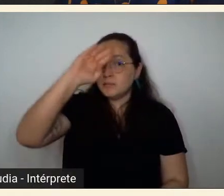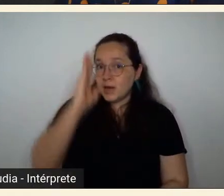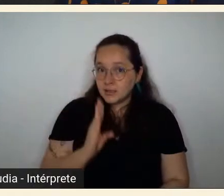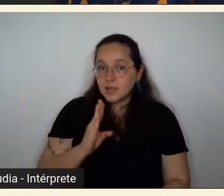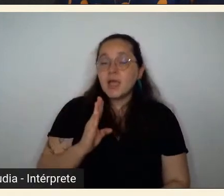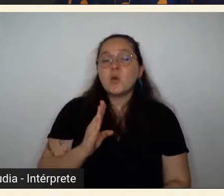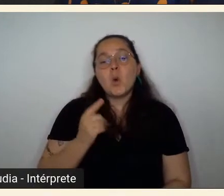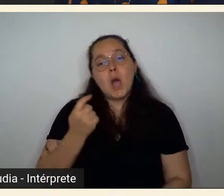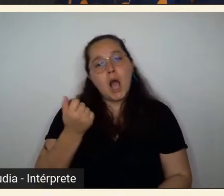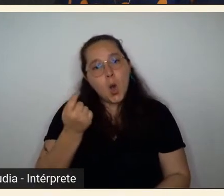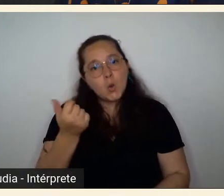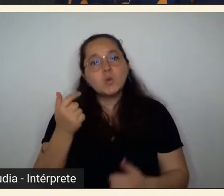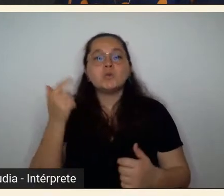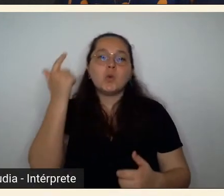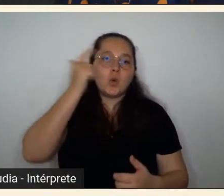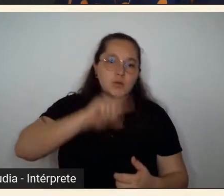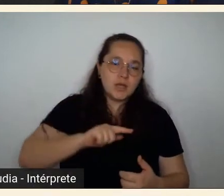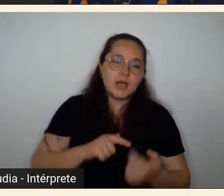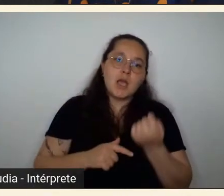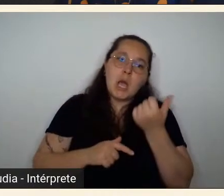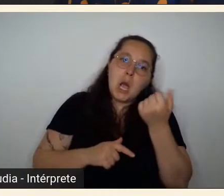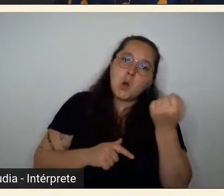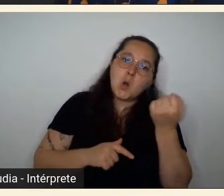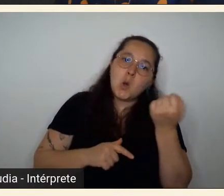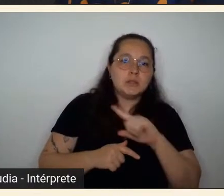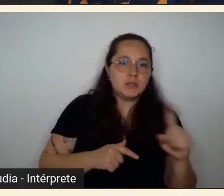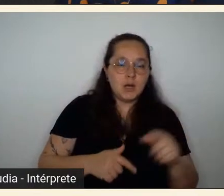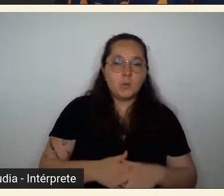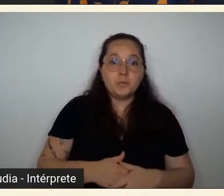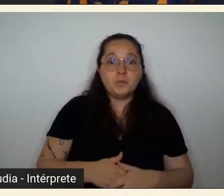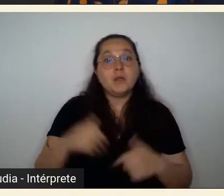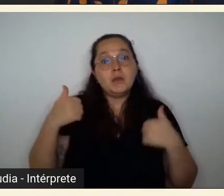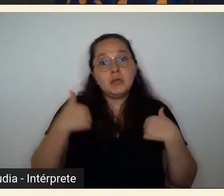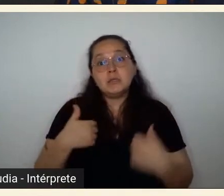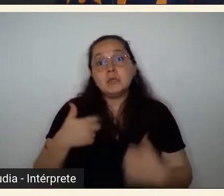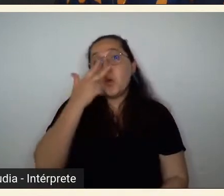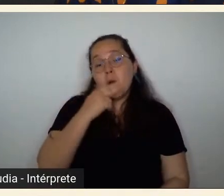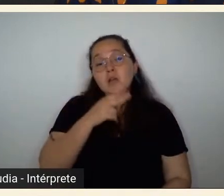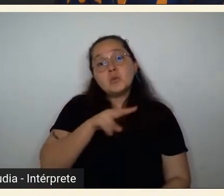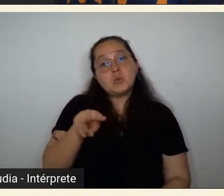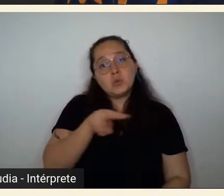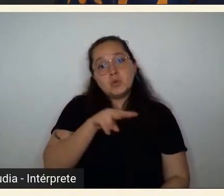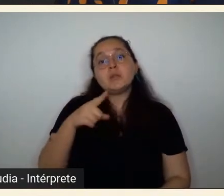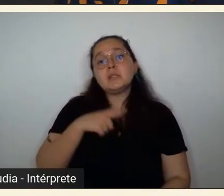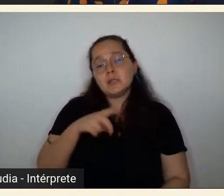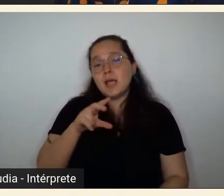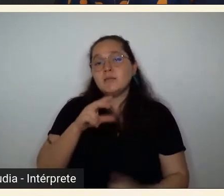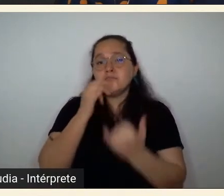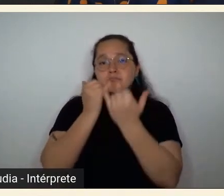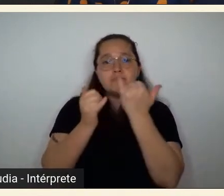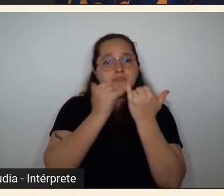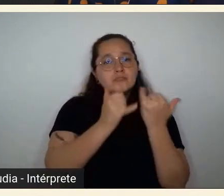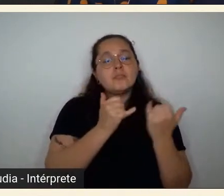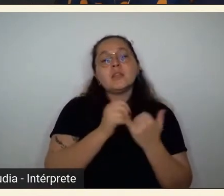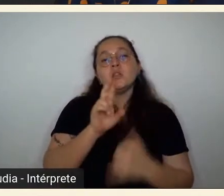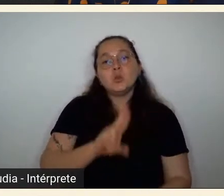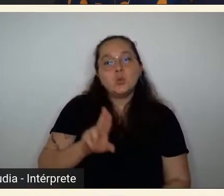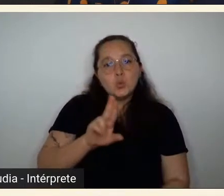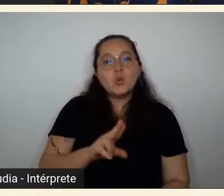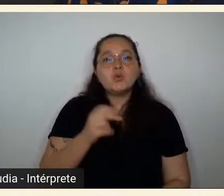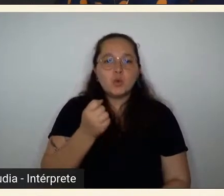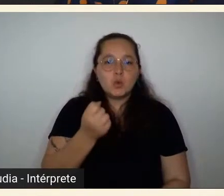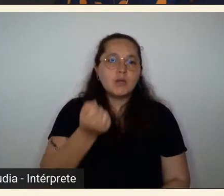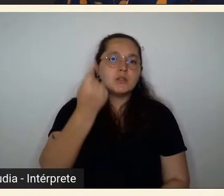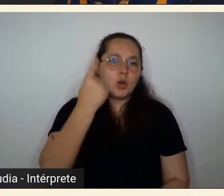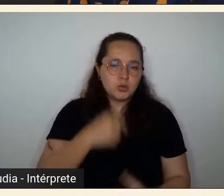nesse ponto que tem uma afinidade entre eles no uso do exotismo e daí o gênero não sei tanto